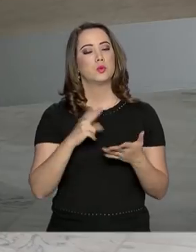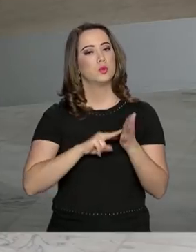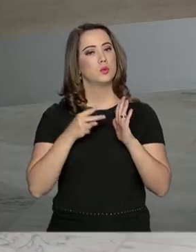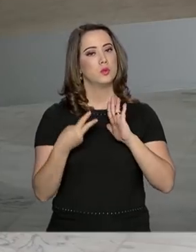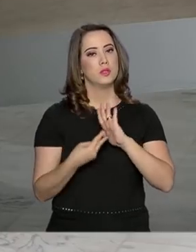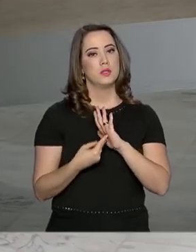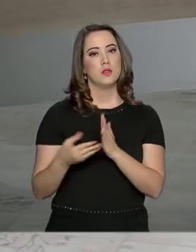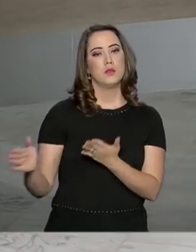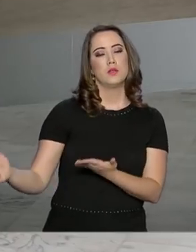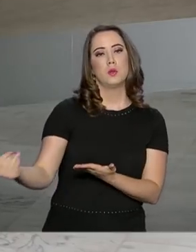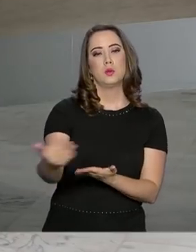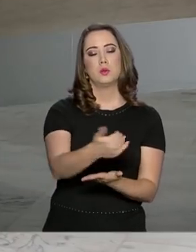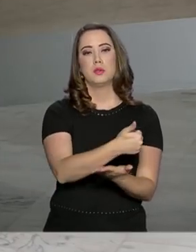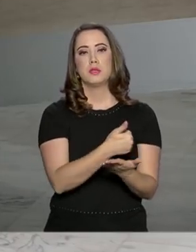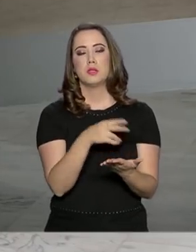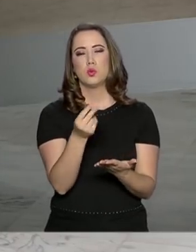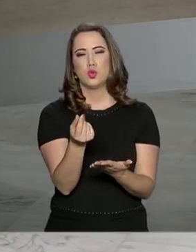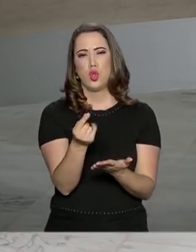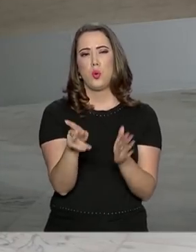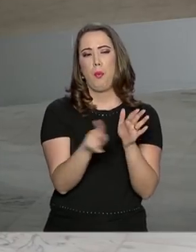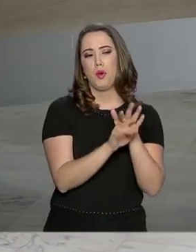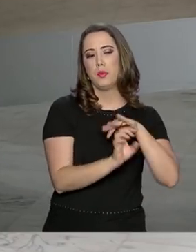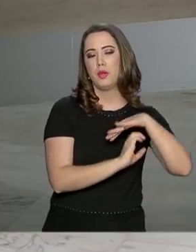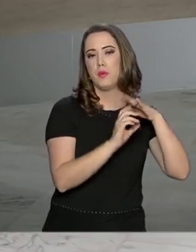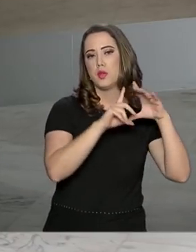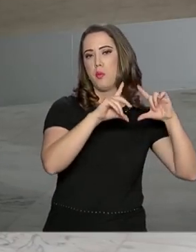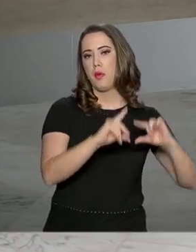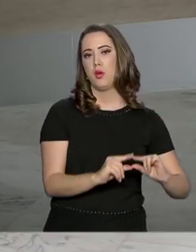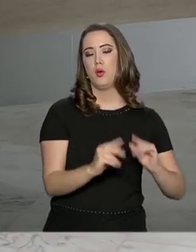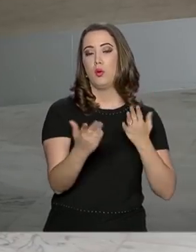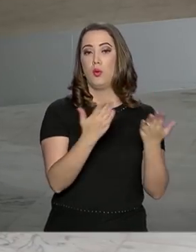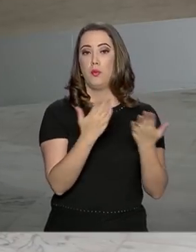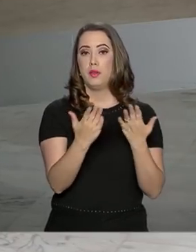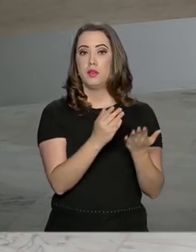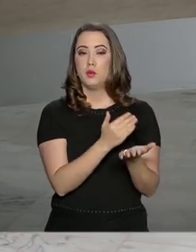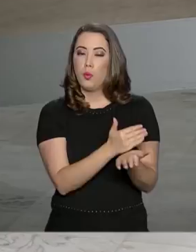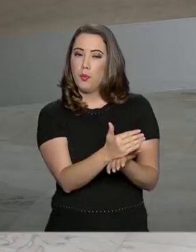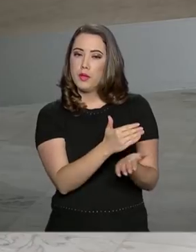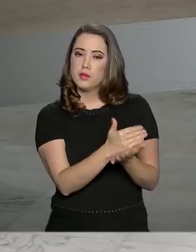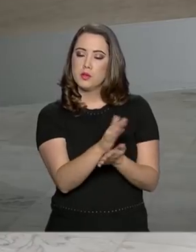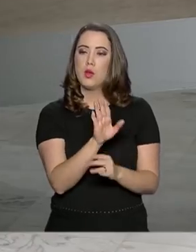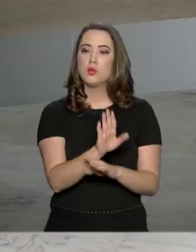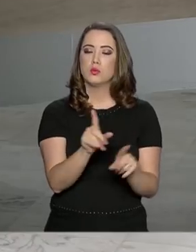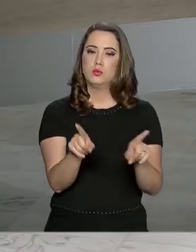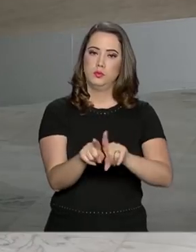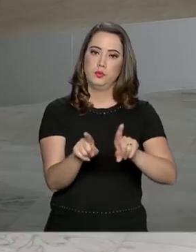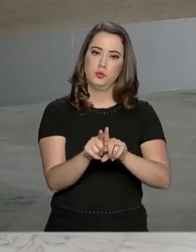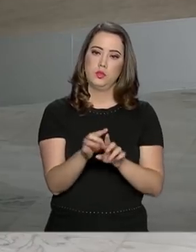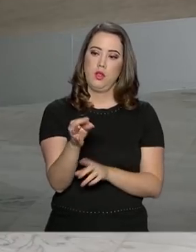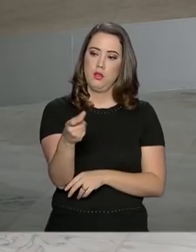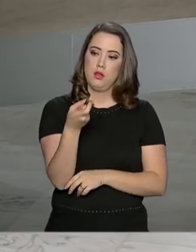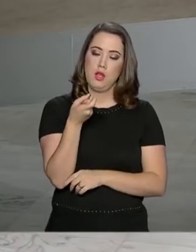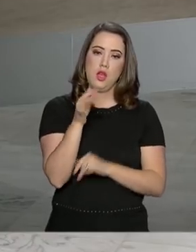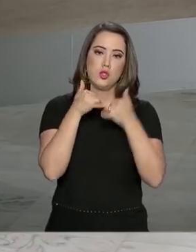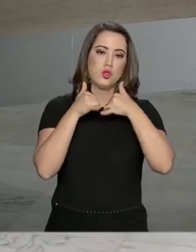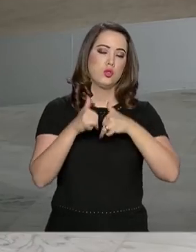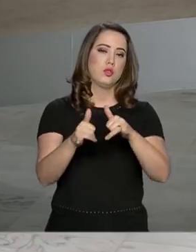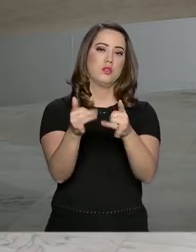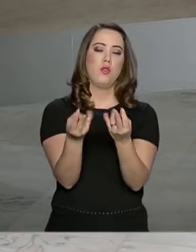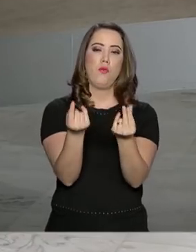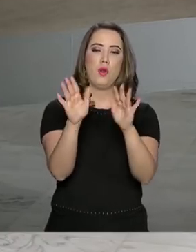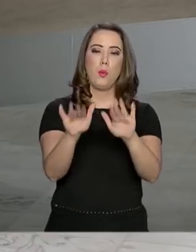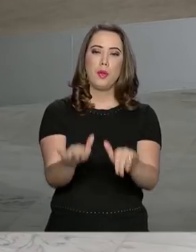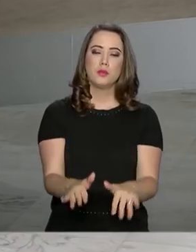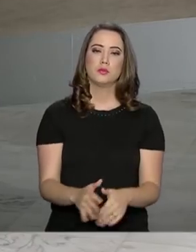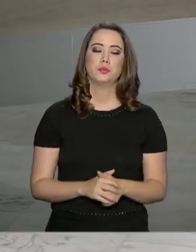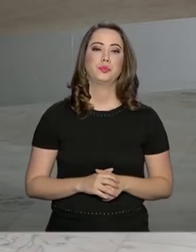que a receita dos vencedores será menor do que a prevista inicialmente, contribuindo também para uma taxa de energia elétrica mais